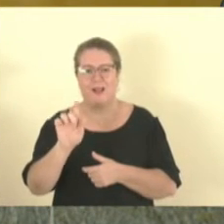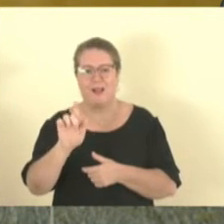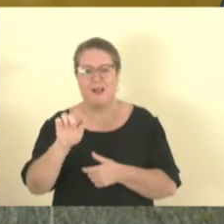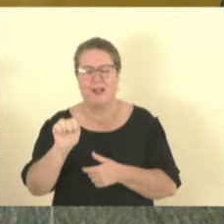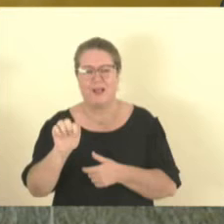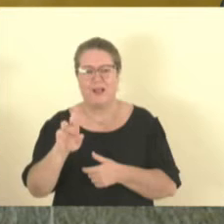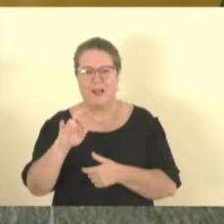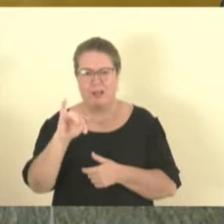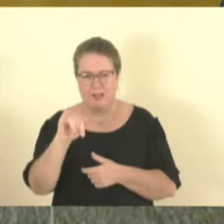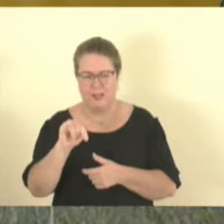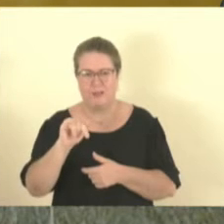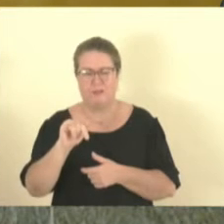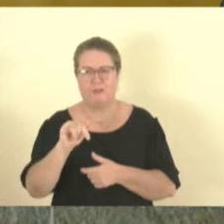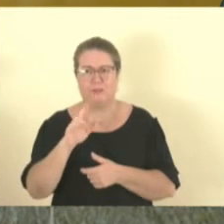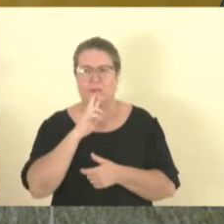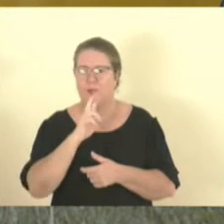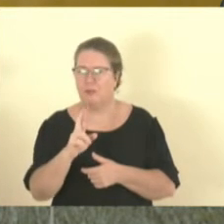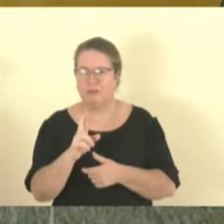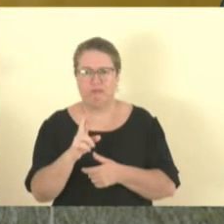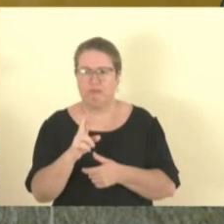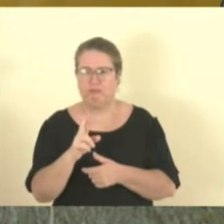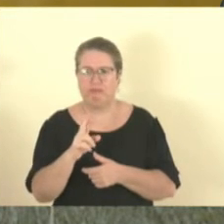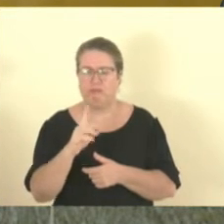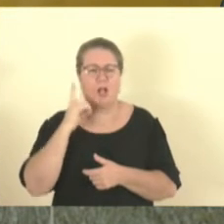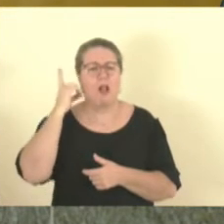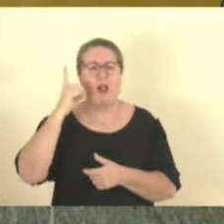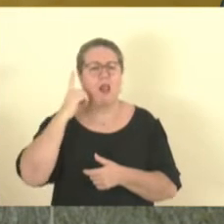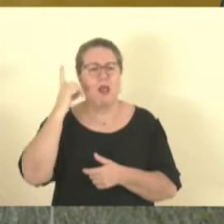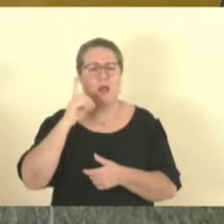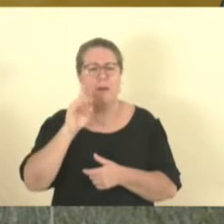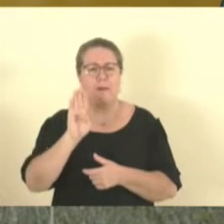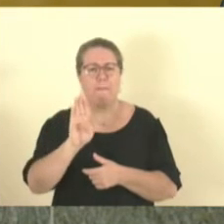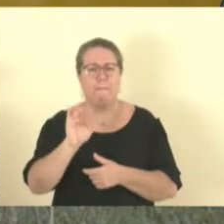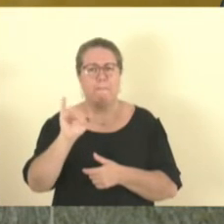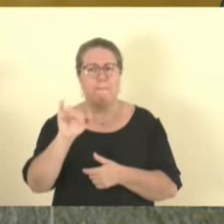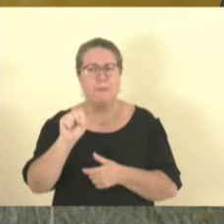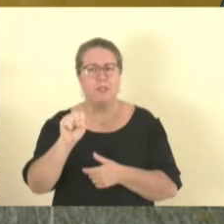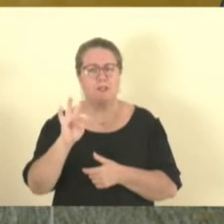Deputado Calegari não respondendo com a palavra o deputado Bispo Alves.